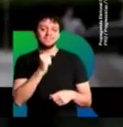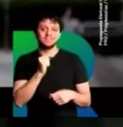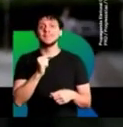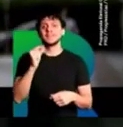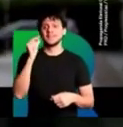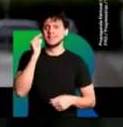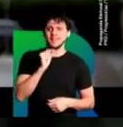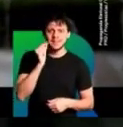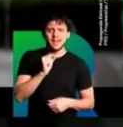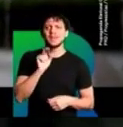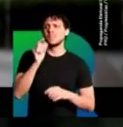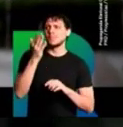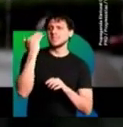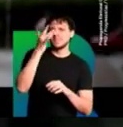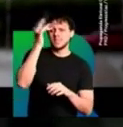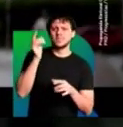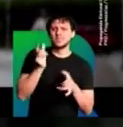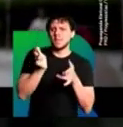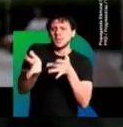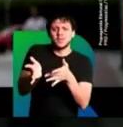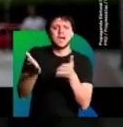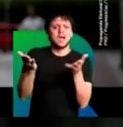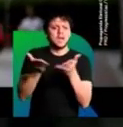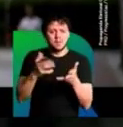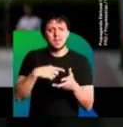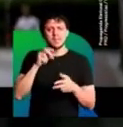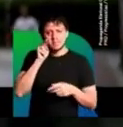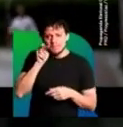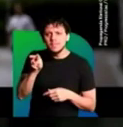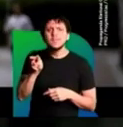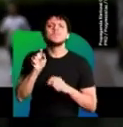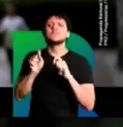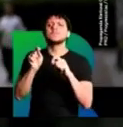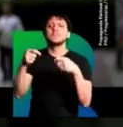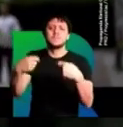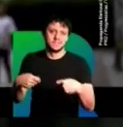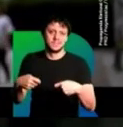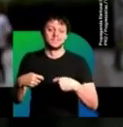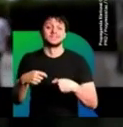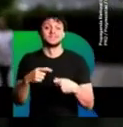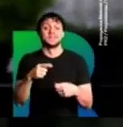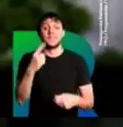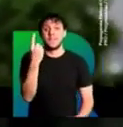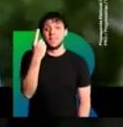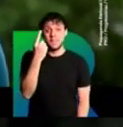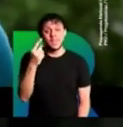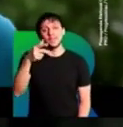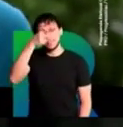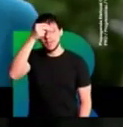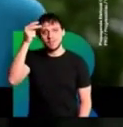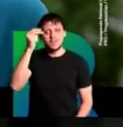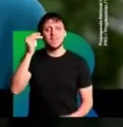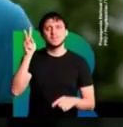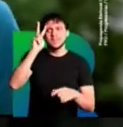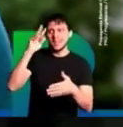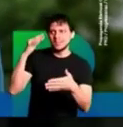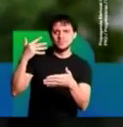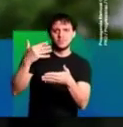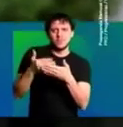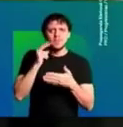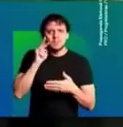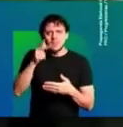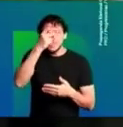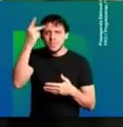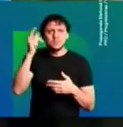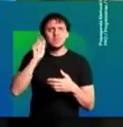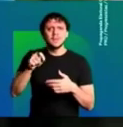invisível, passou a ser visto. Ricardo foi o primeiro prefeito da história que olhou para as pessoas com transtorno do espectro autista.